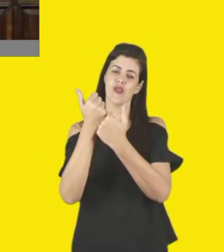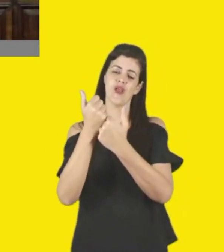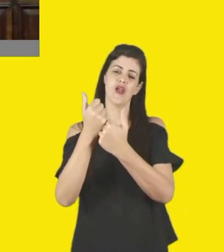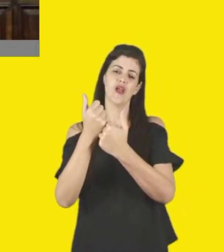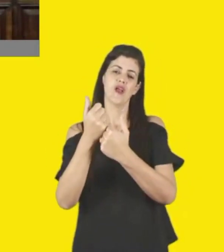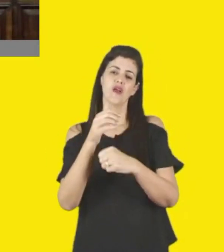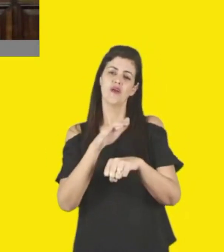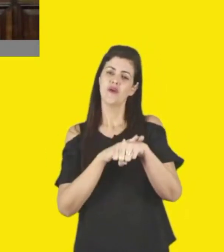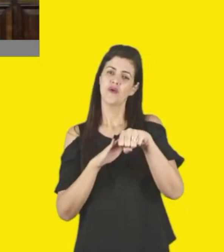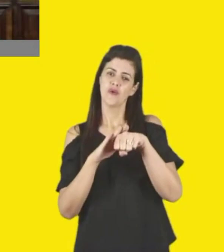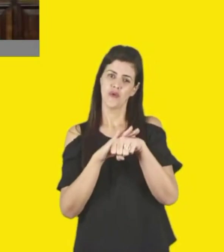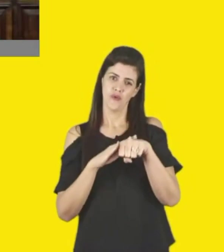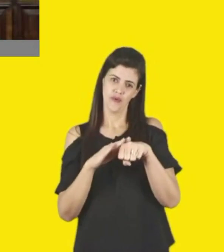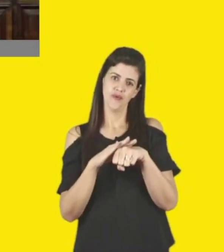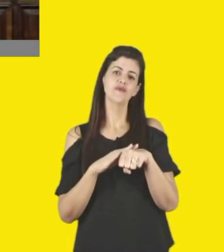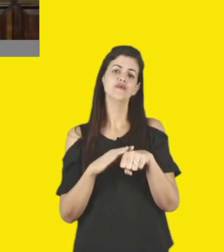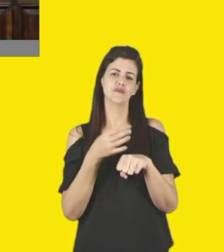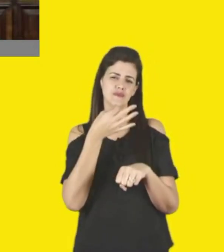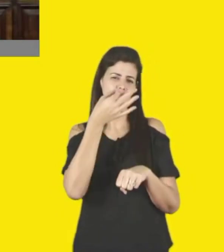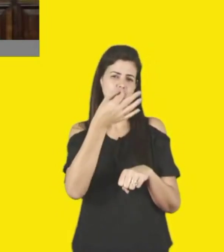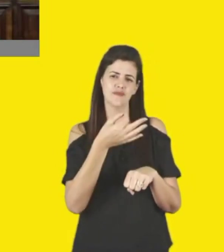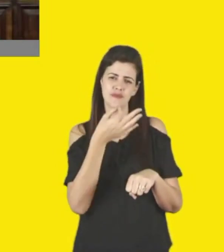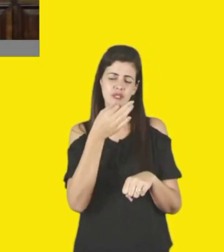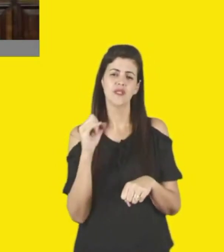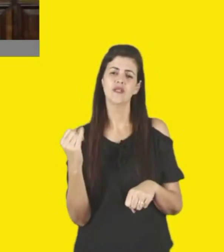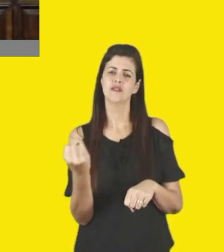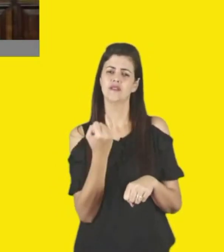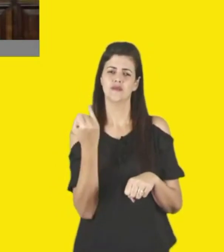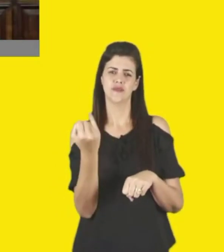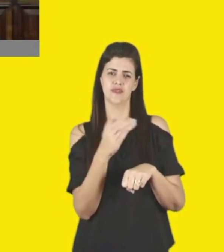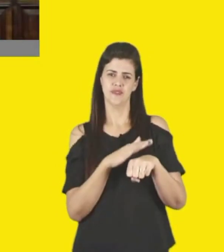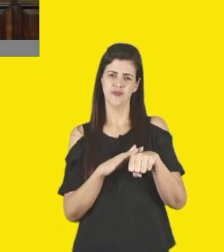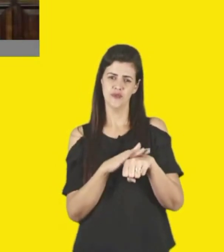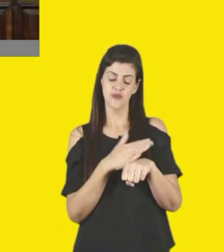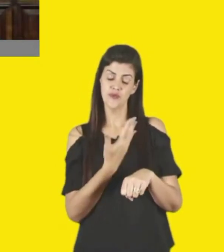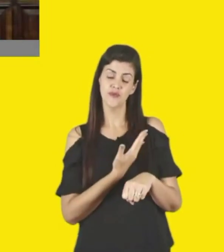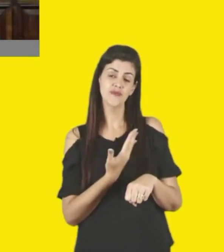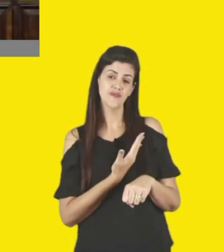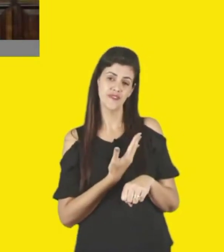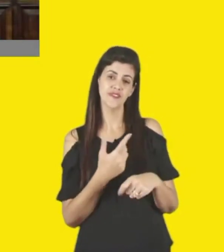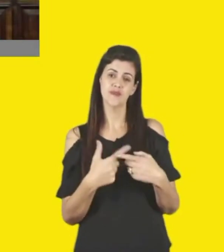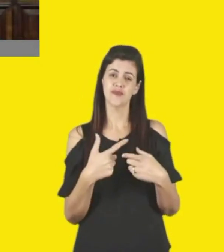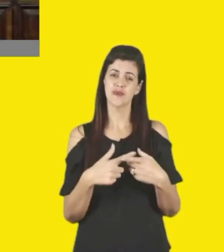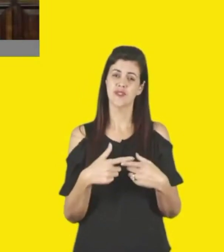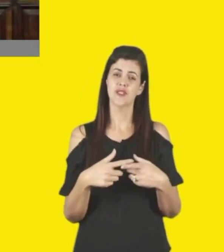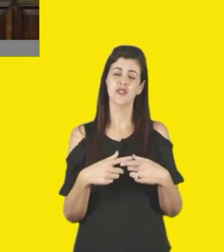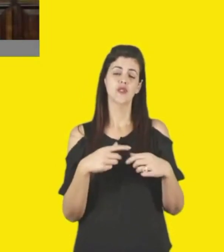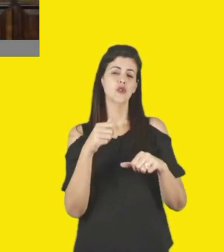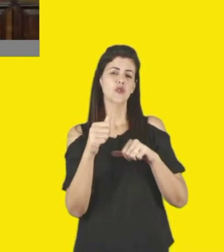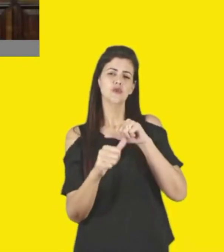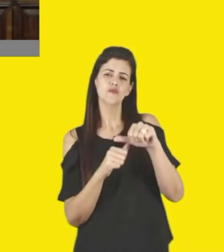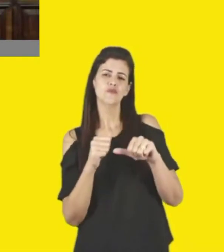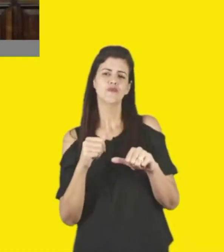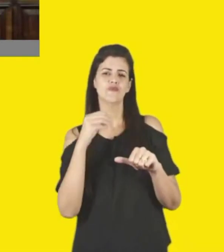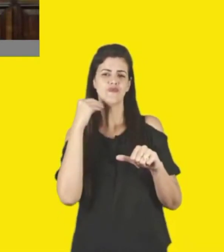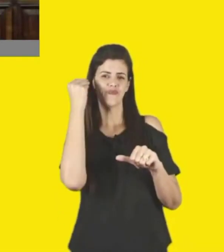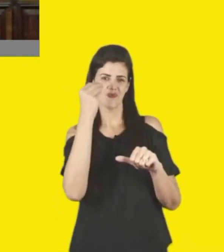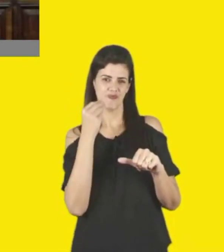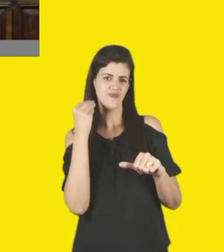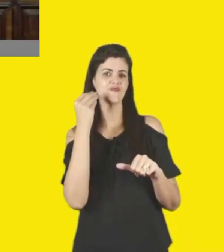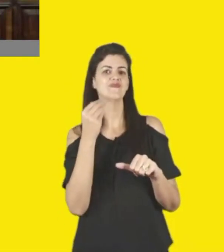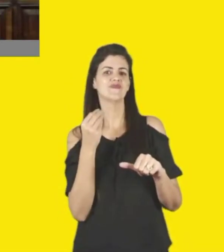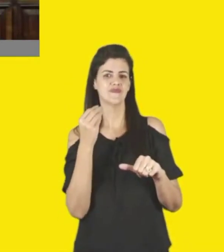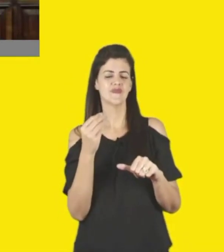estejamos, acho que próximos e próximos de todos aqueles que fazem cultura. Eu acho que temos que, claro, estabelecer essas